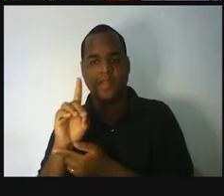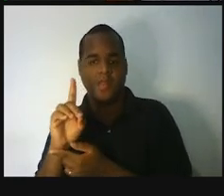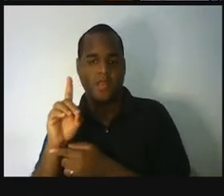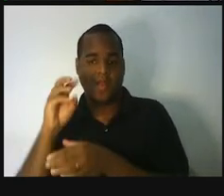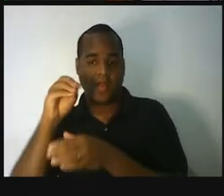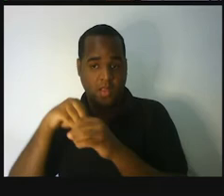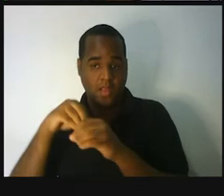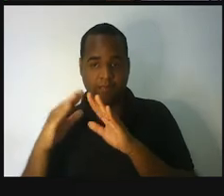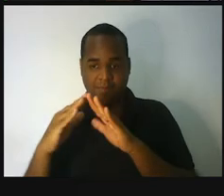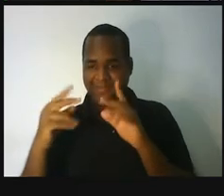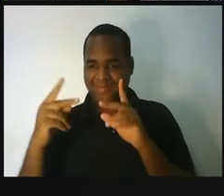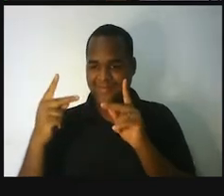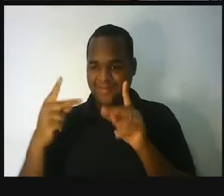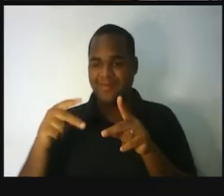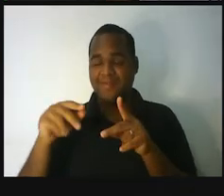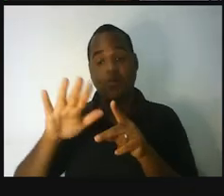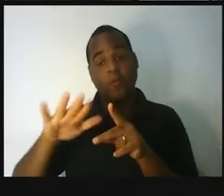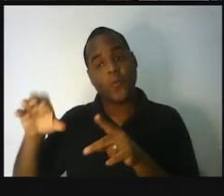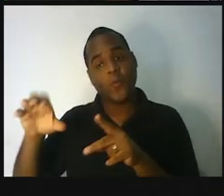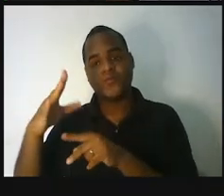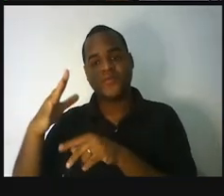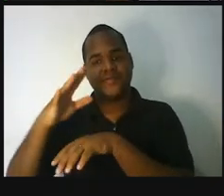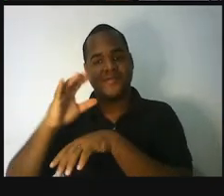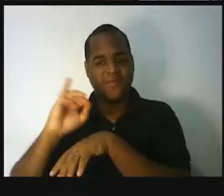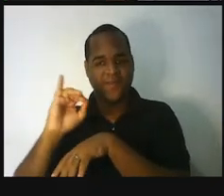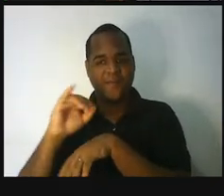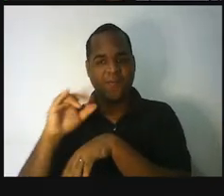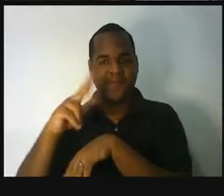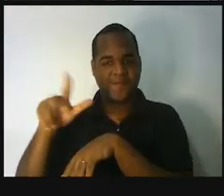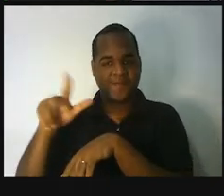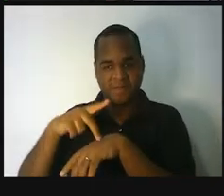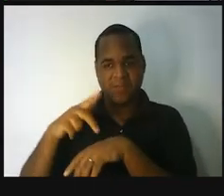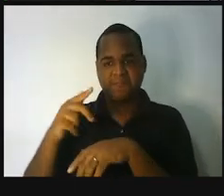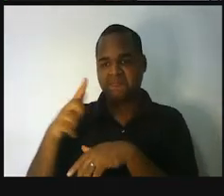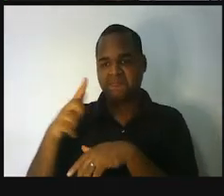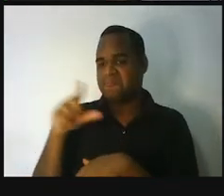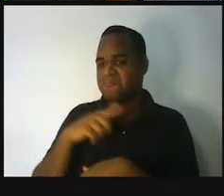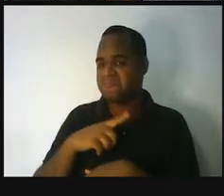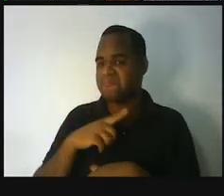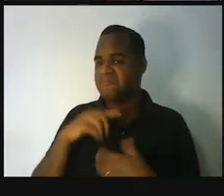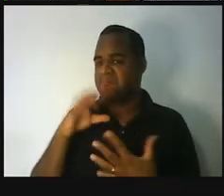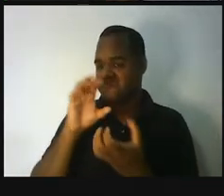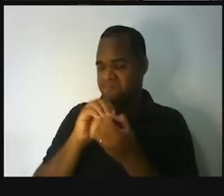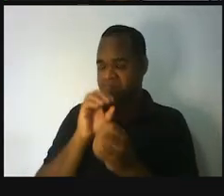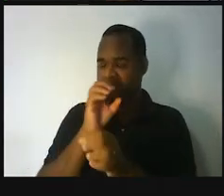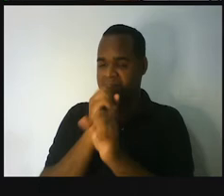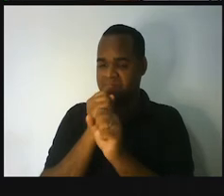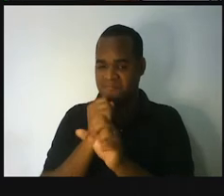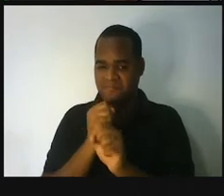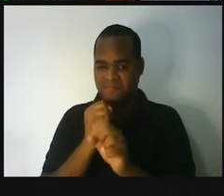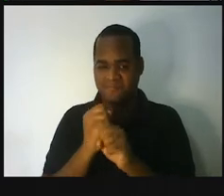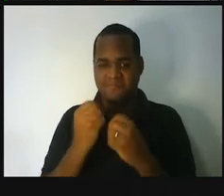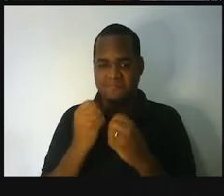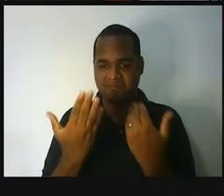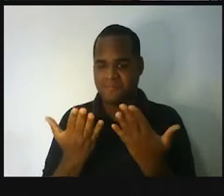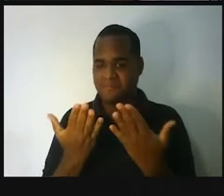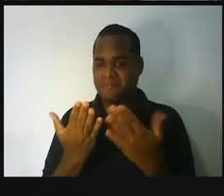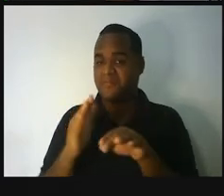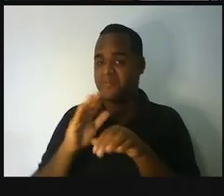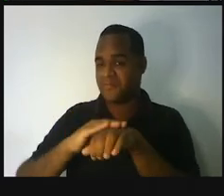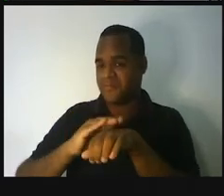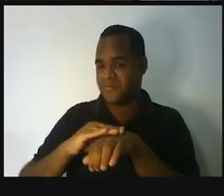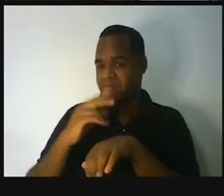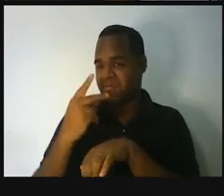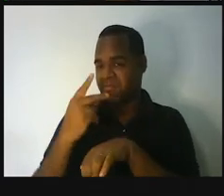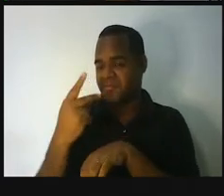internacional. Mas, mas, mas, mas, eu tenho uma perguntinha para você aqui. Veja